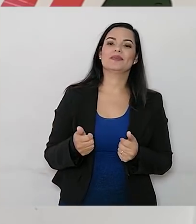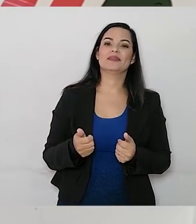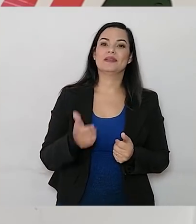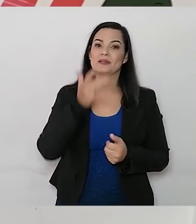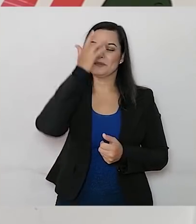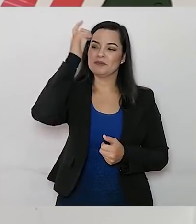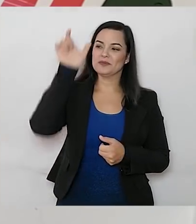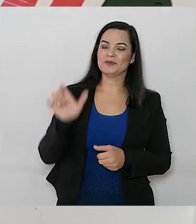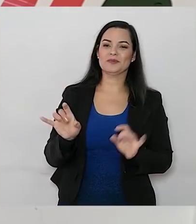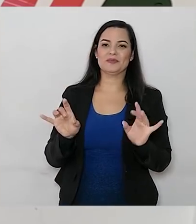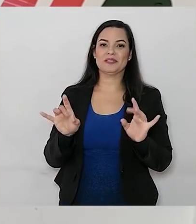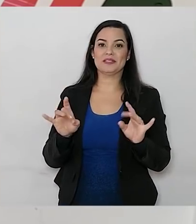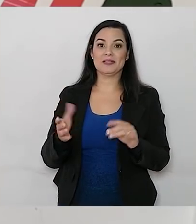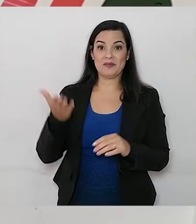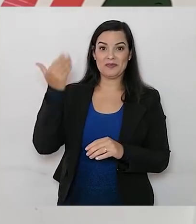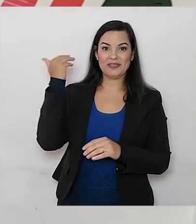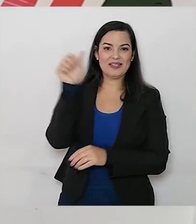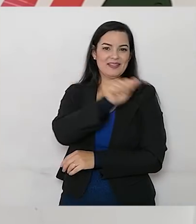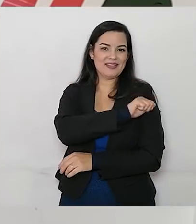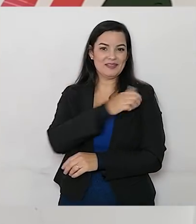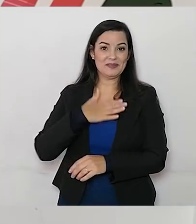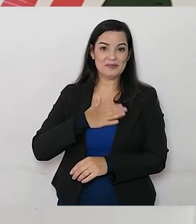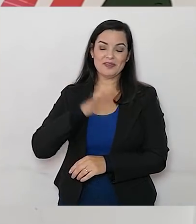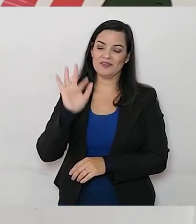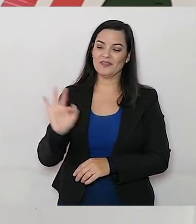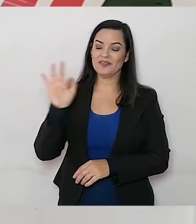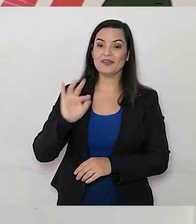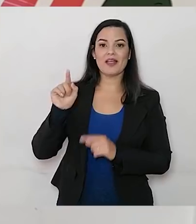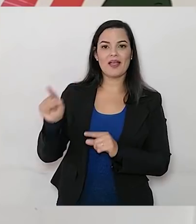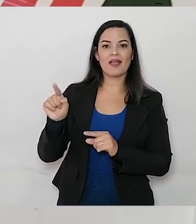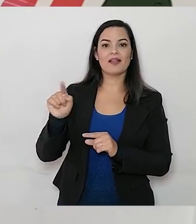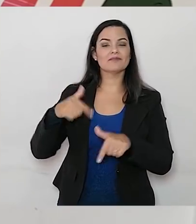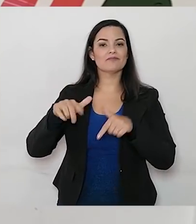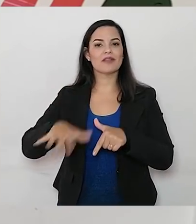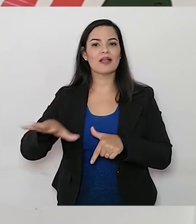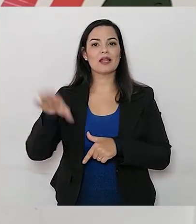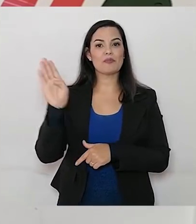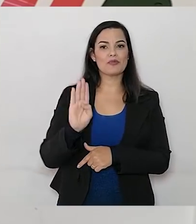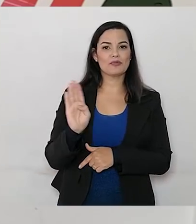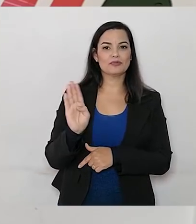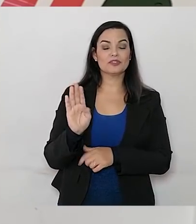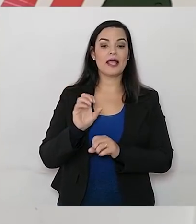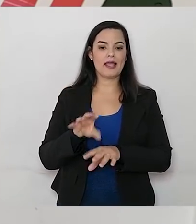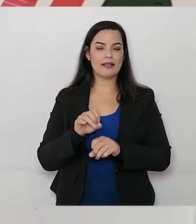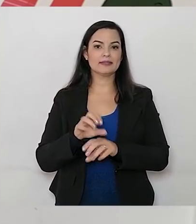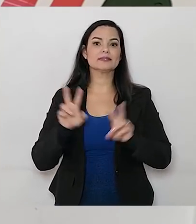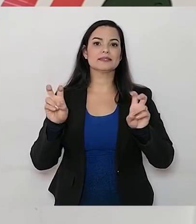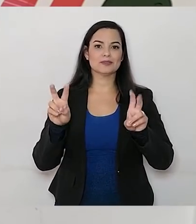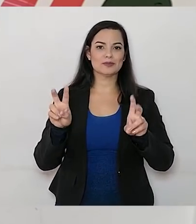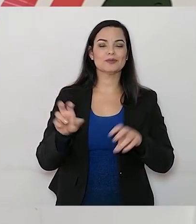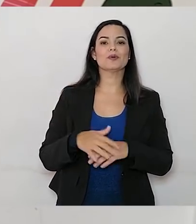Ele foi meu aluno na universidade. Ele é biólogo, educador ambiental, e, agora, ele está